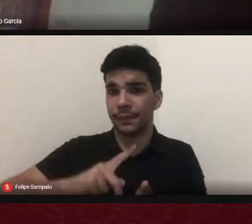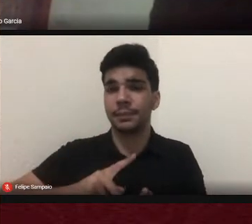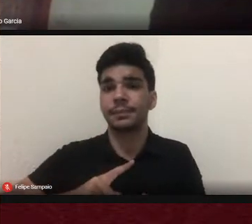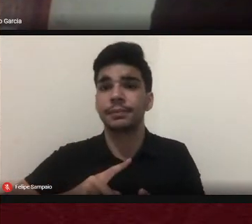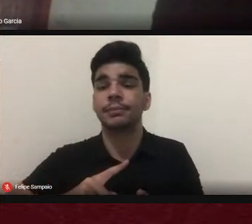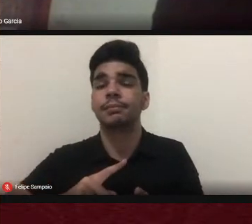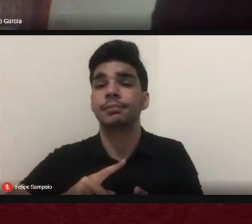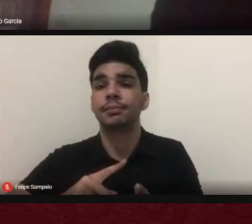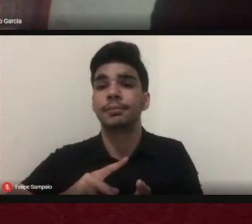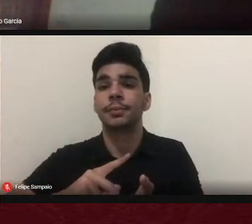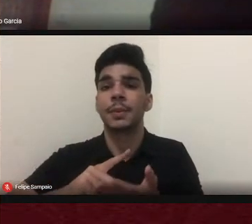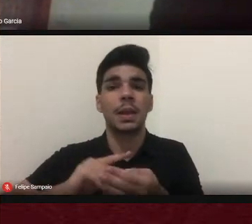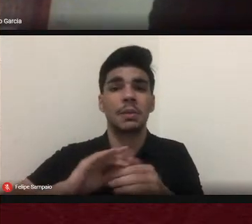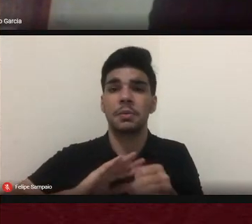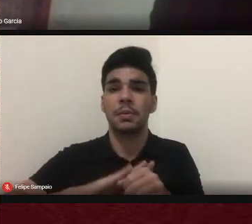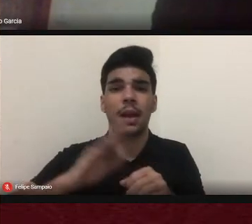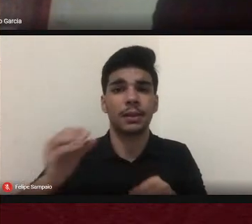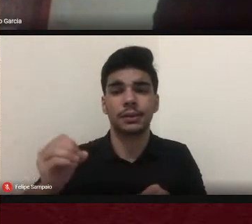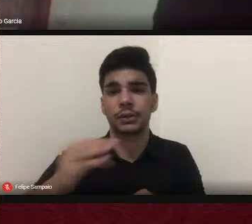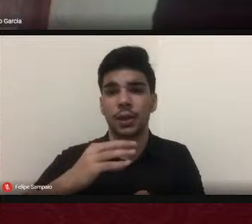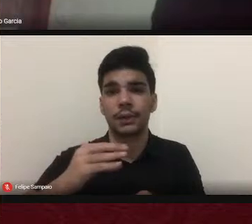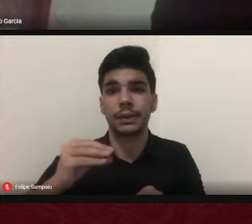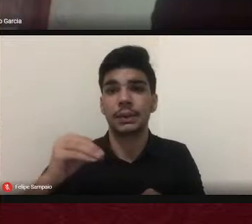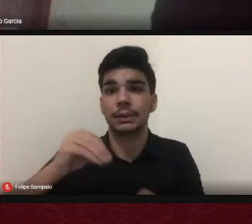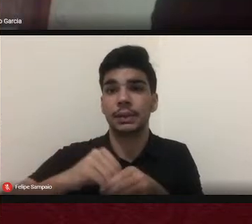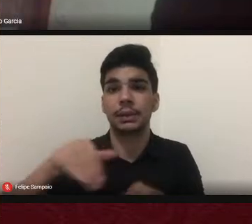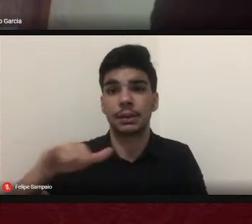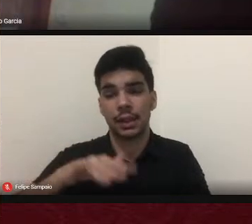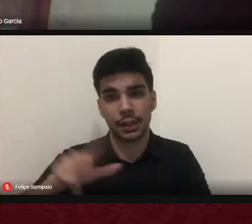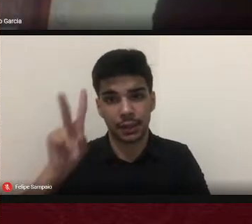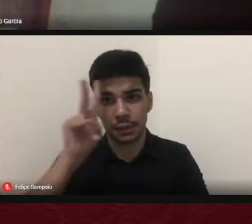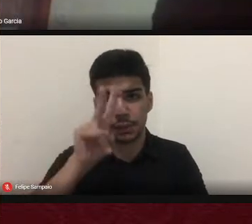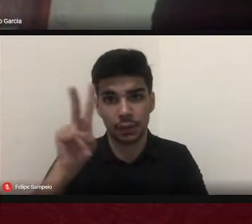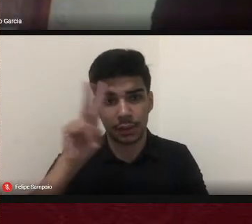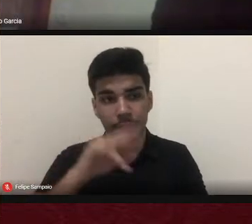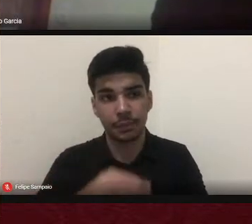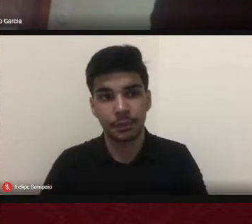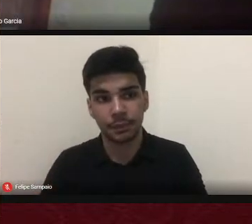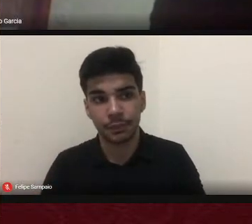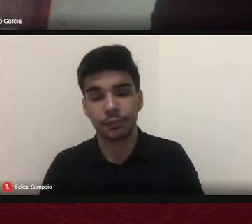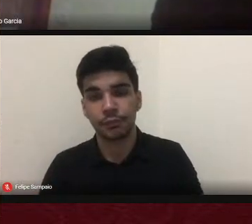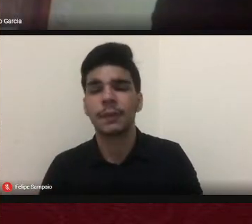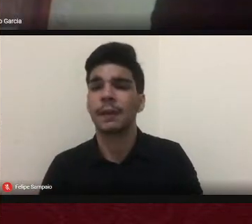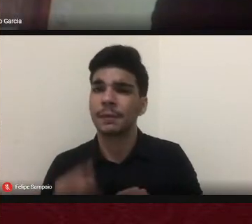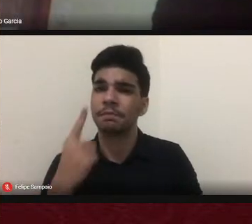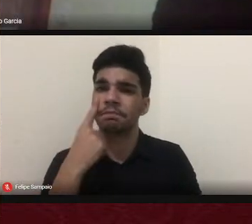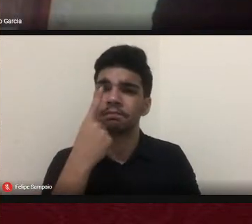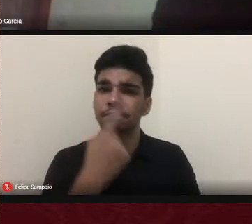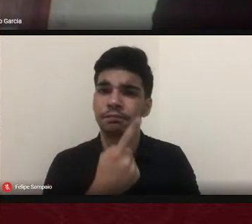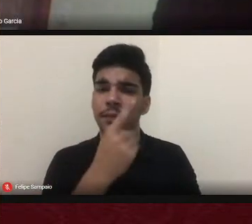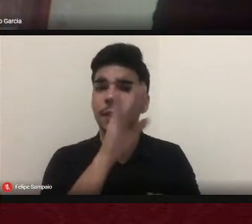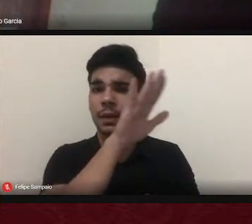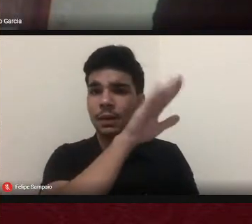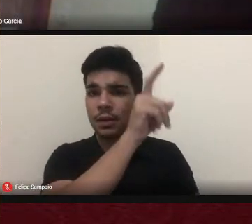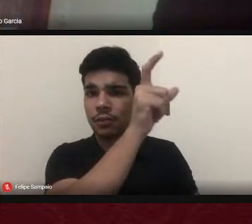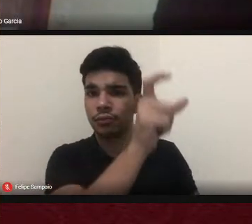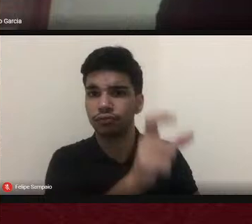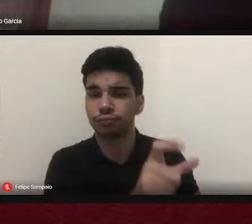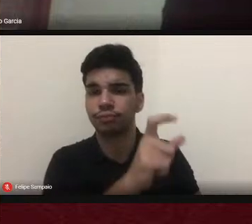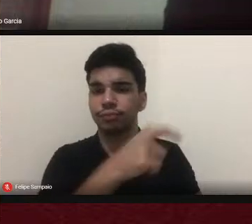então as minhas pesquisas partem desse pressuposto tentando entender essas instrumentalizações do corpo tentando entender essas